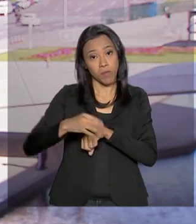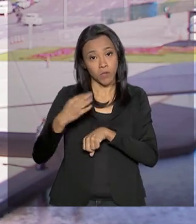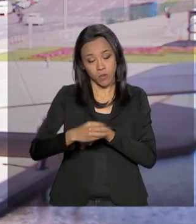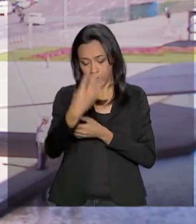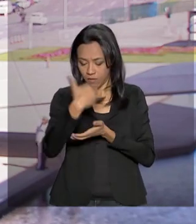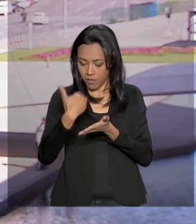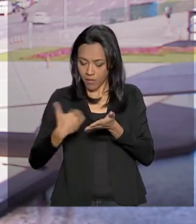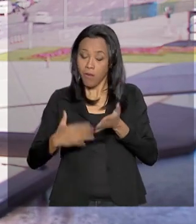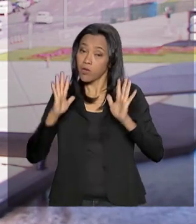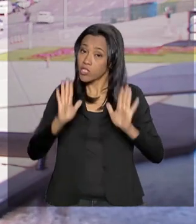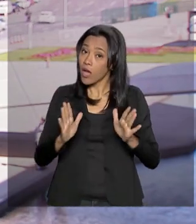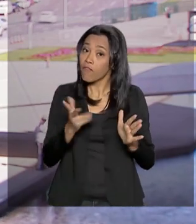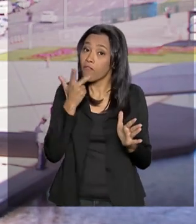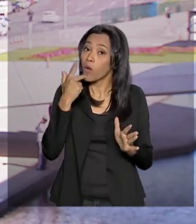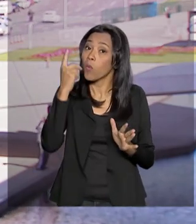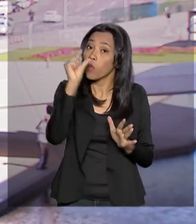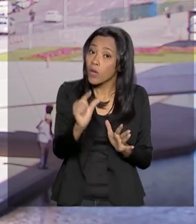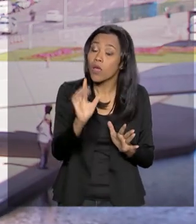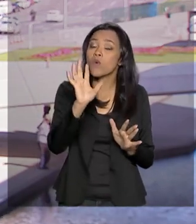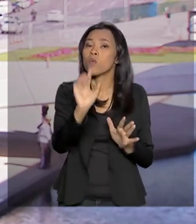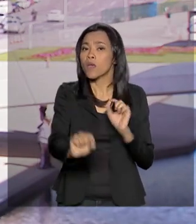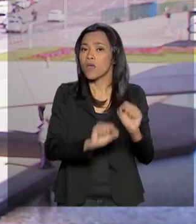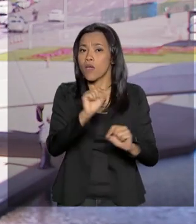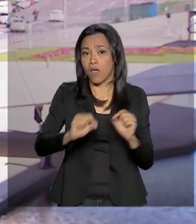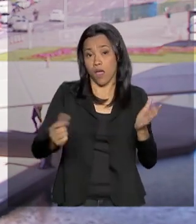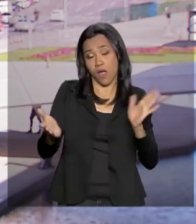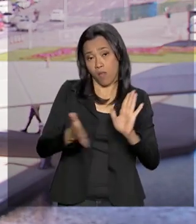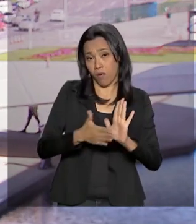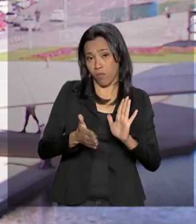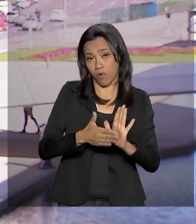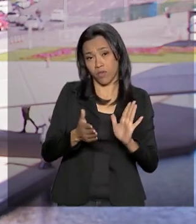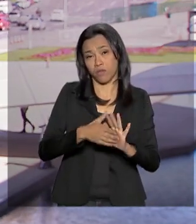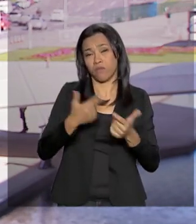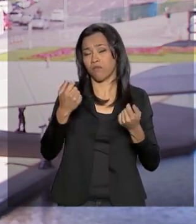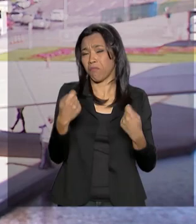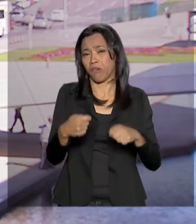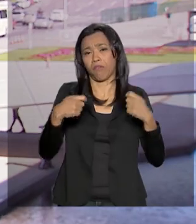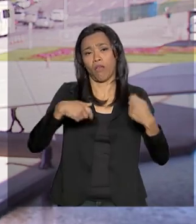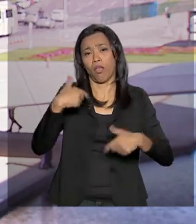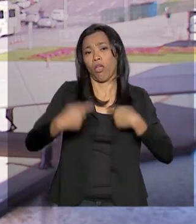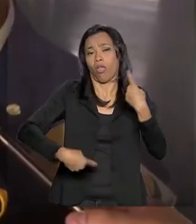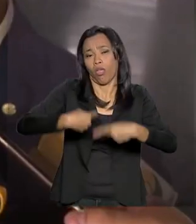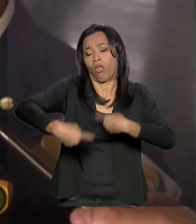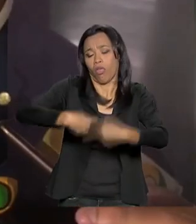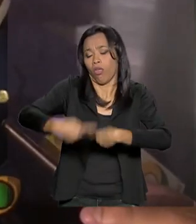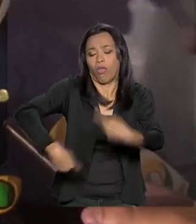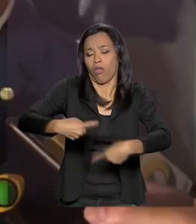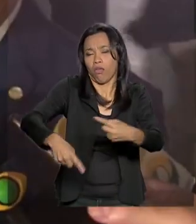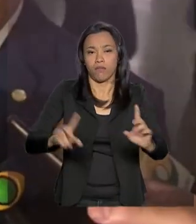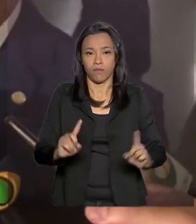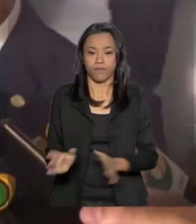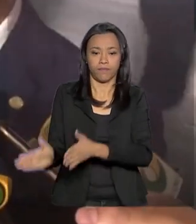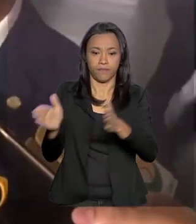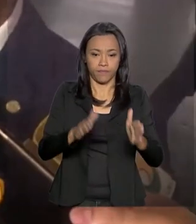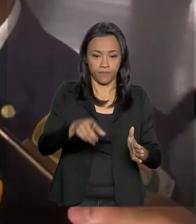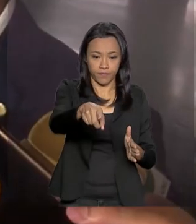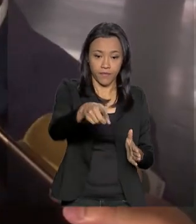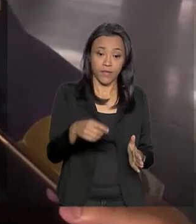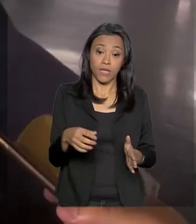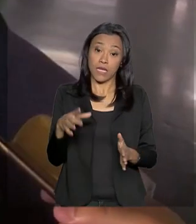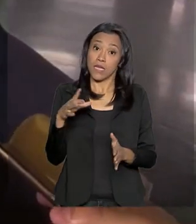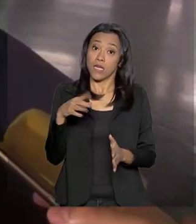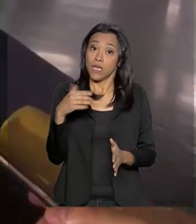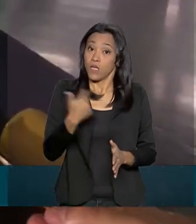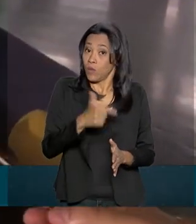adiantou que a proposta não pode ser desidratada. Vamos ouvi-lo. Não há direitos garantidos sem